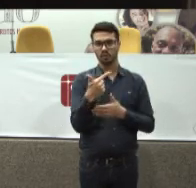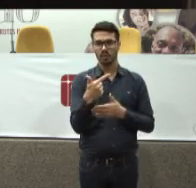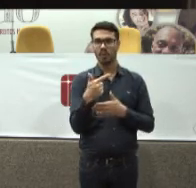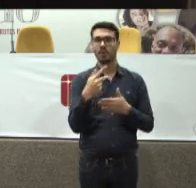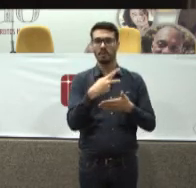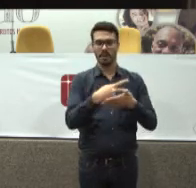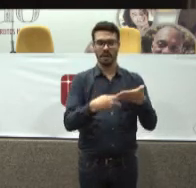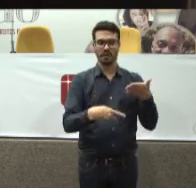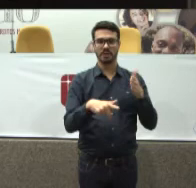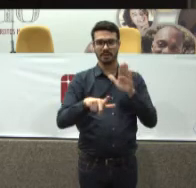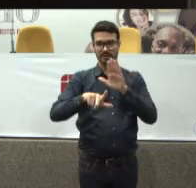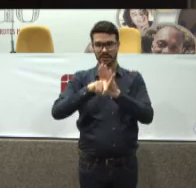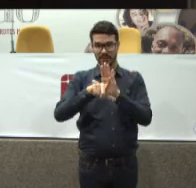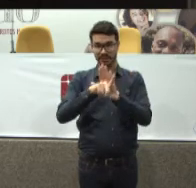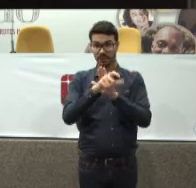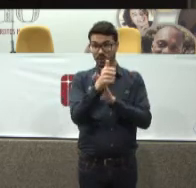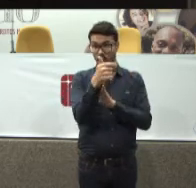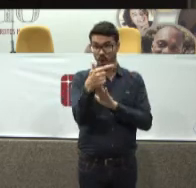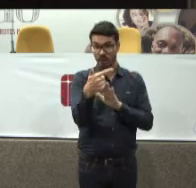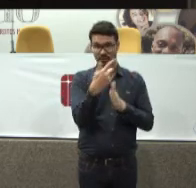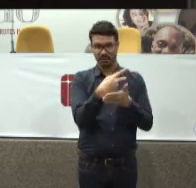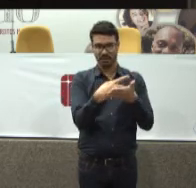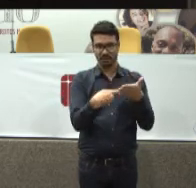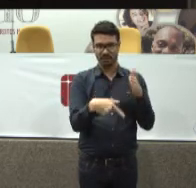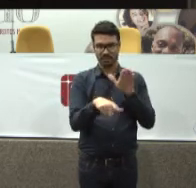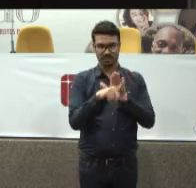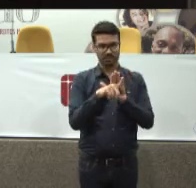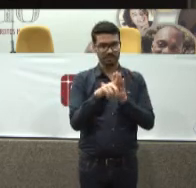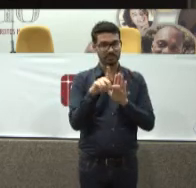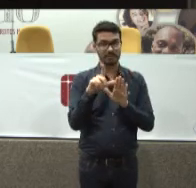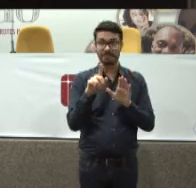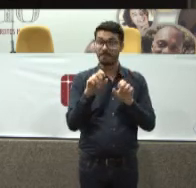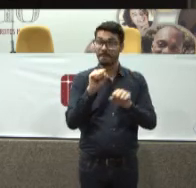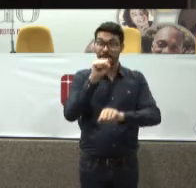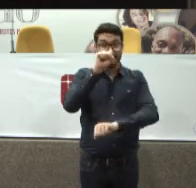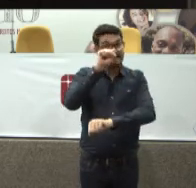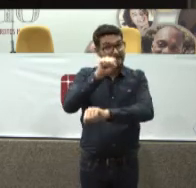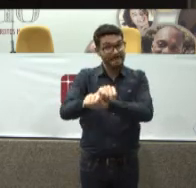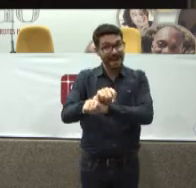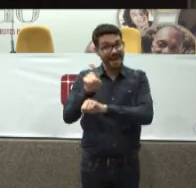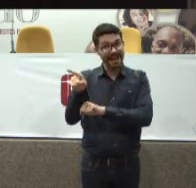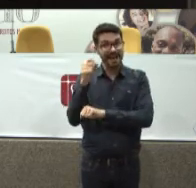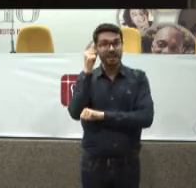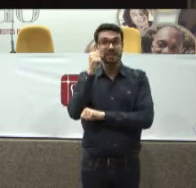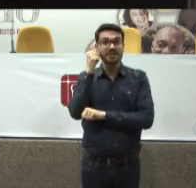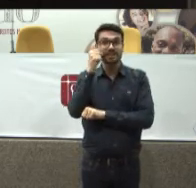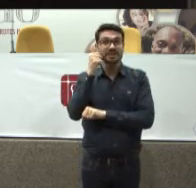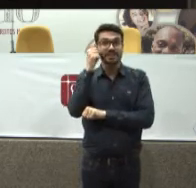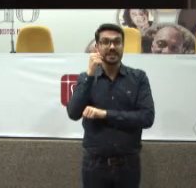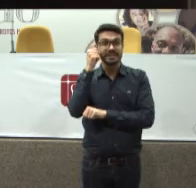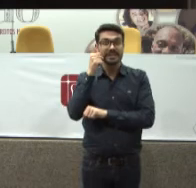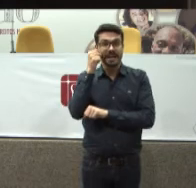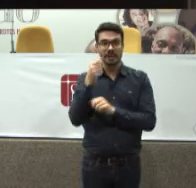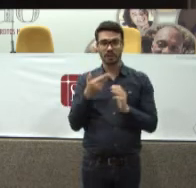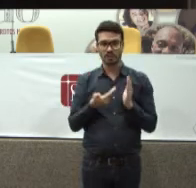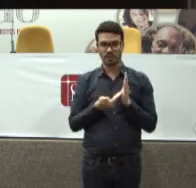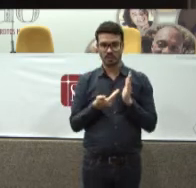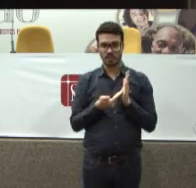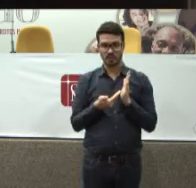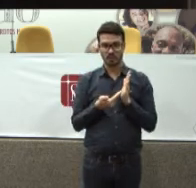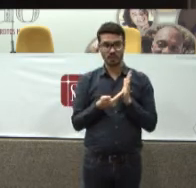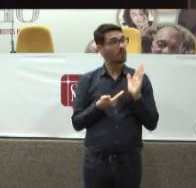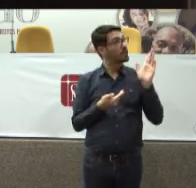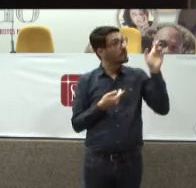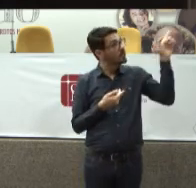Projetos de lei No Senado Que não saem do lugar No Senado E na Câmara E